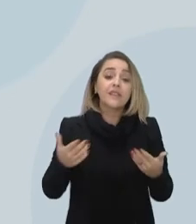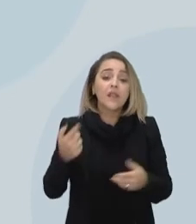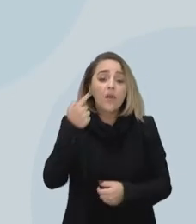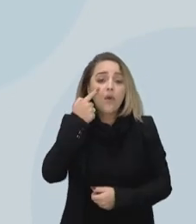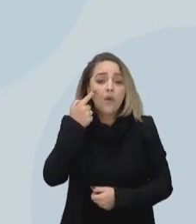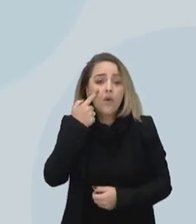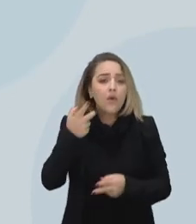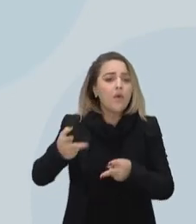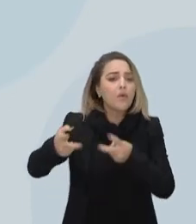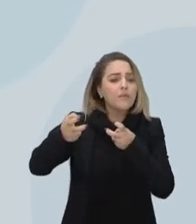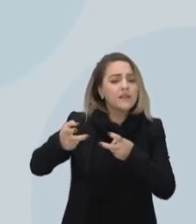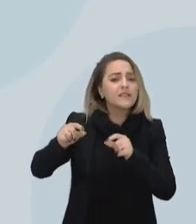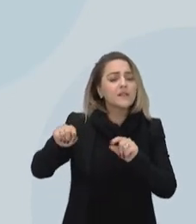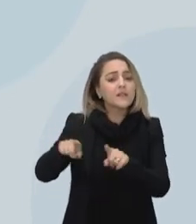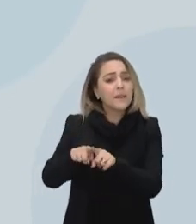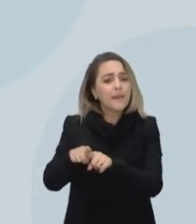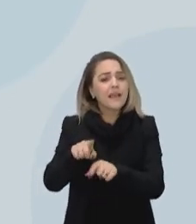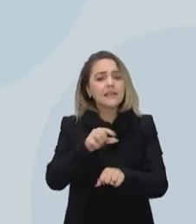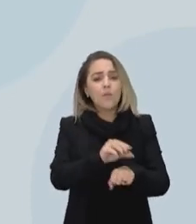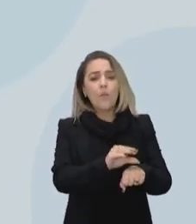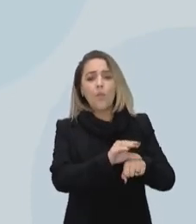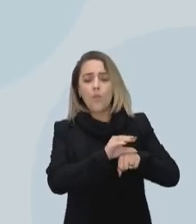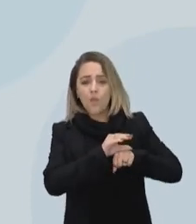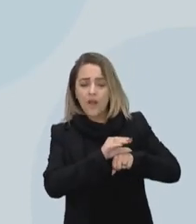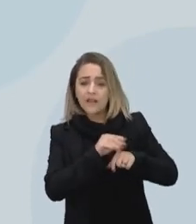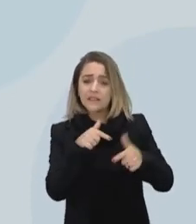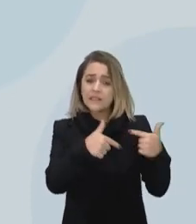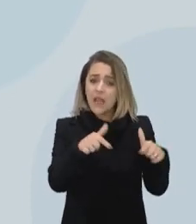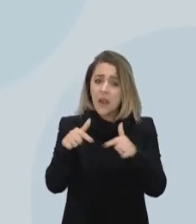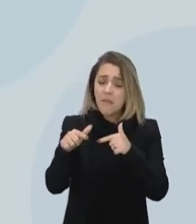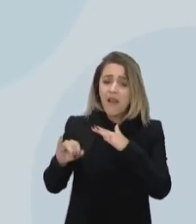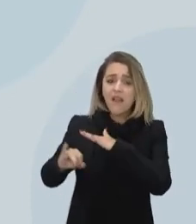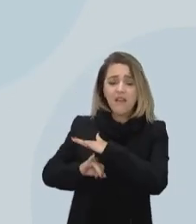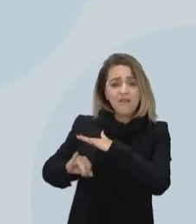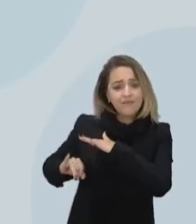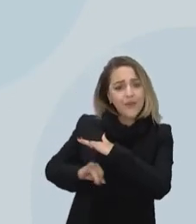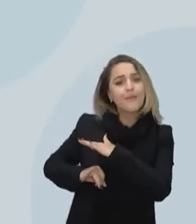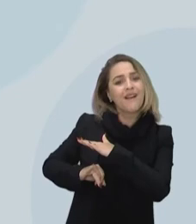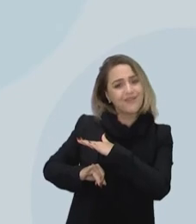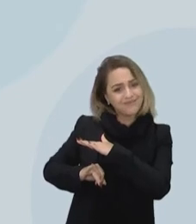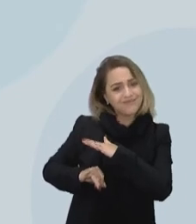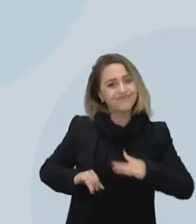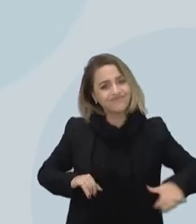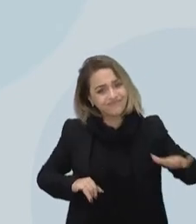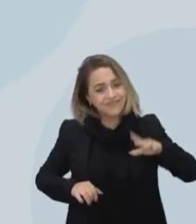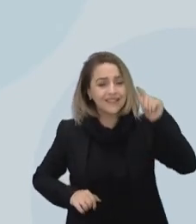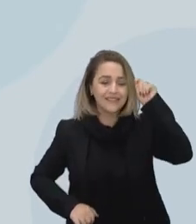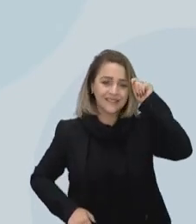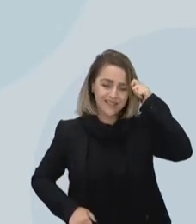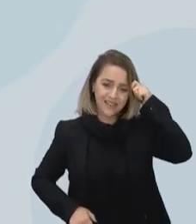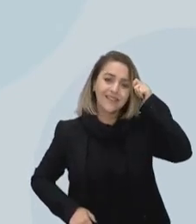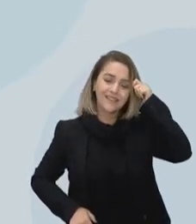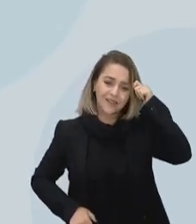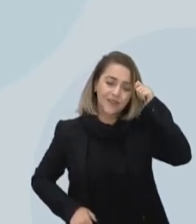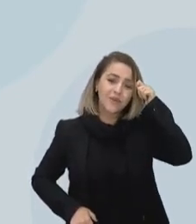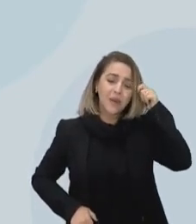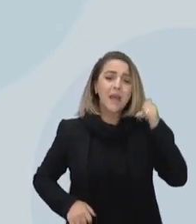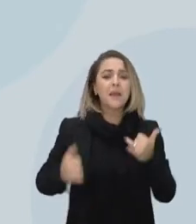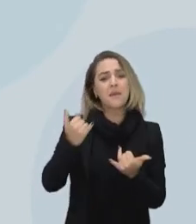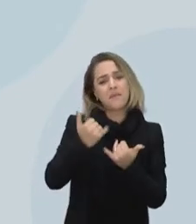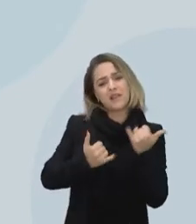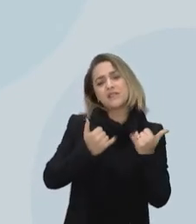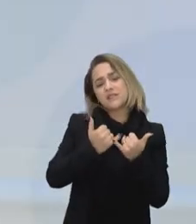só, além disso, rendimento salarial em ocupações informais para pretos e pardos é próximo do valor de um salário mínimo.